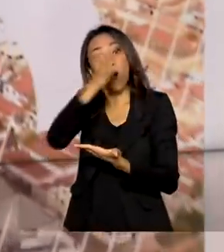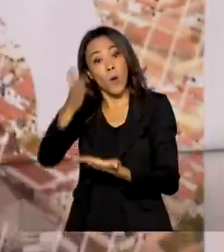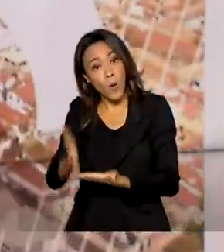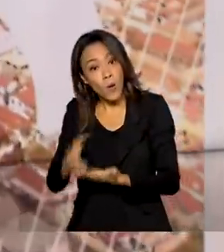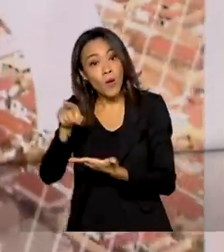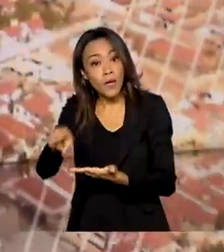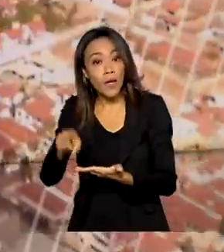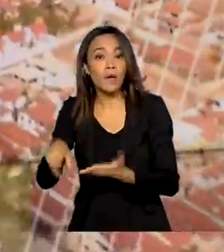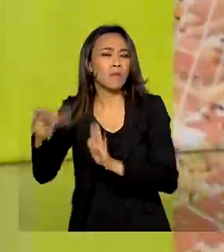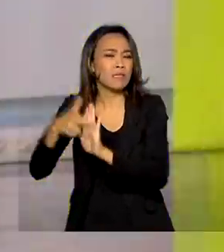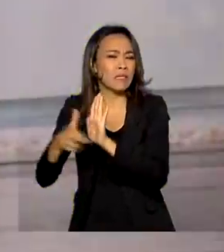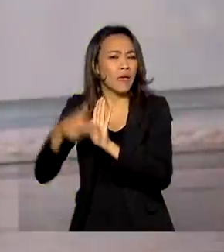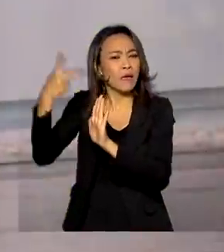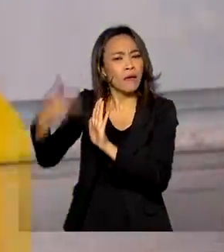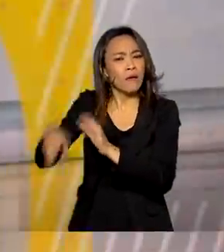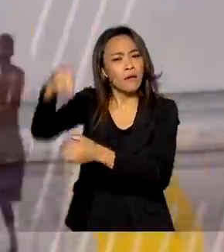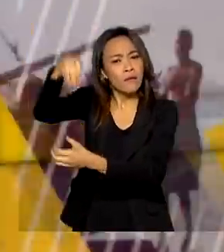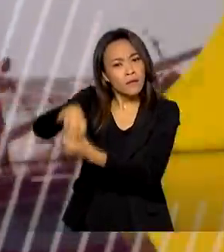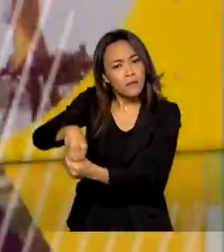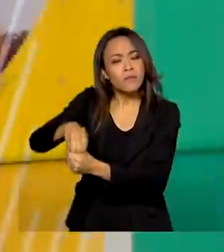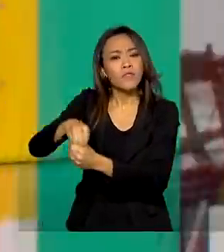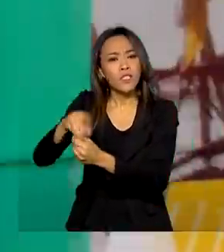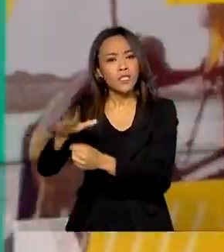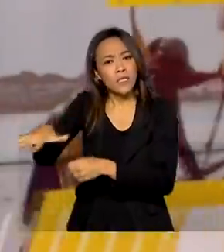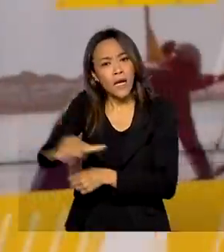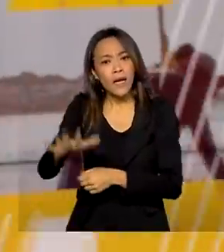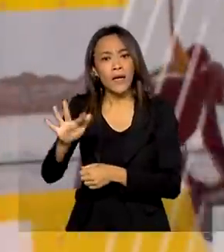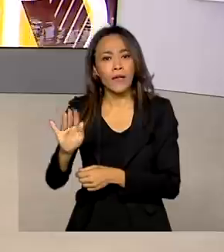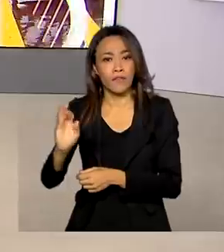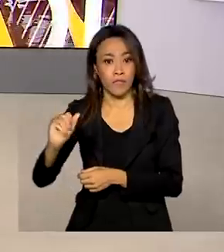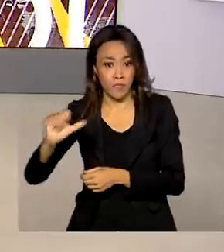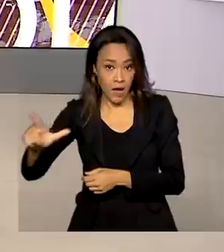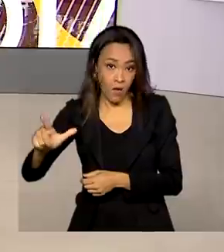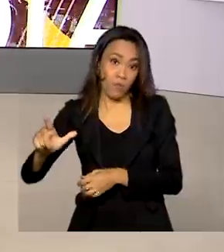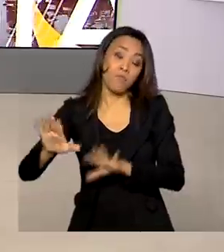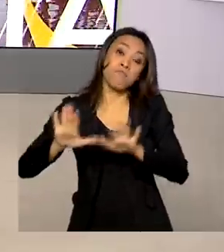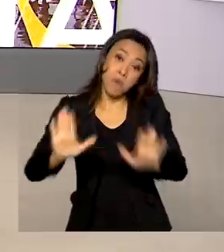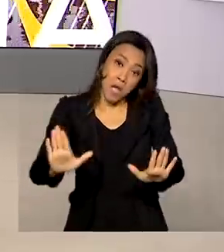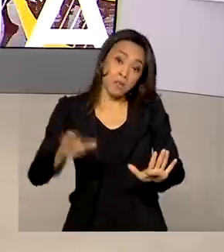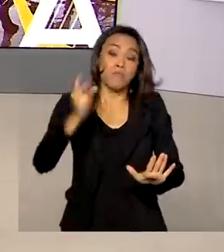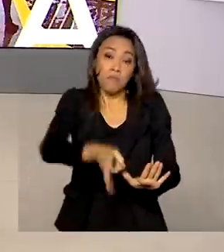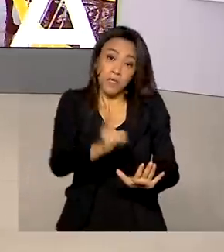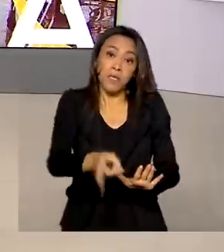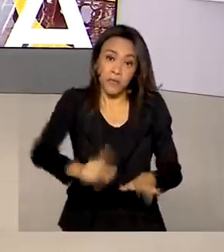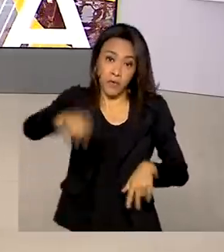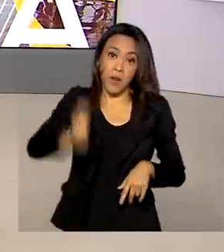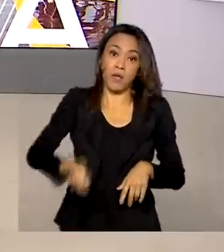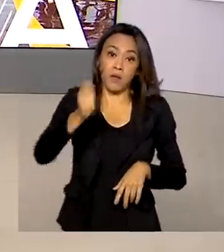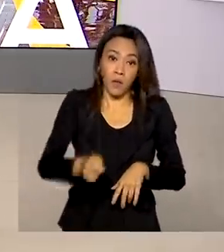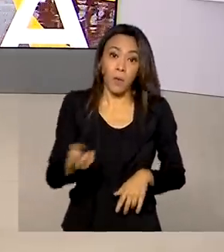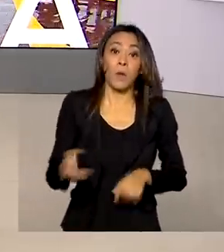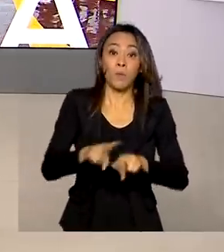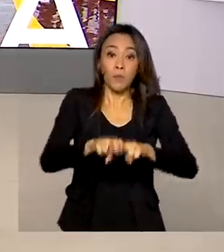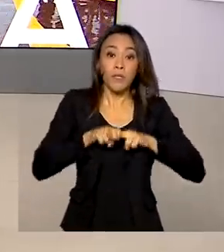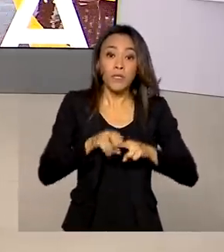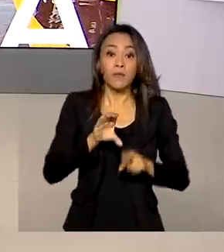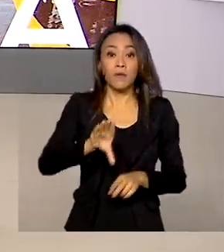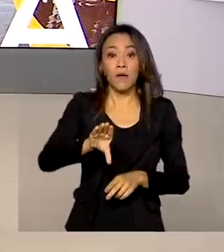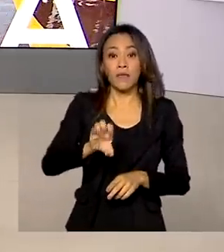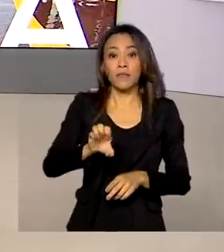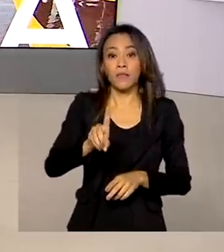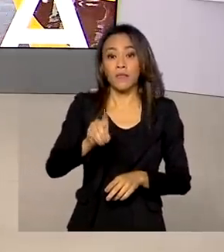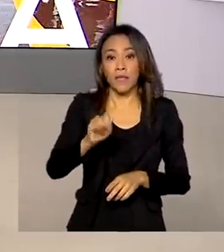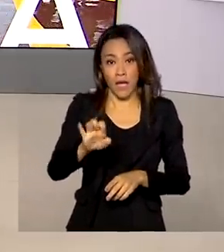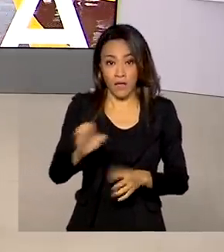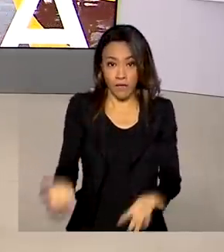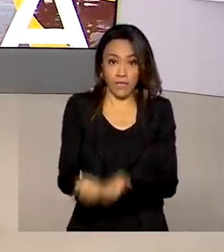fiscal da companhia. No entanto, o governo do Estado manteve o leilão. Com isso, a CEDAI será concedida à iniciativa privada pelo período de